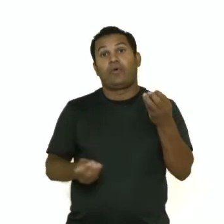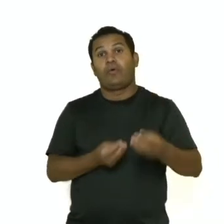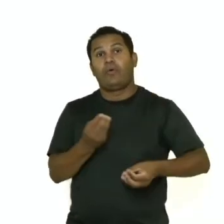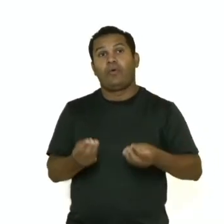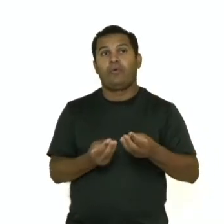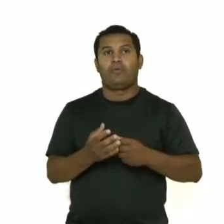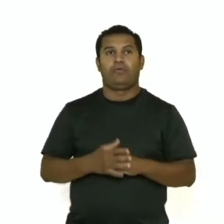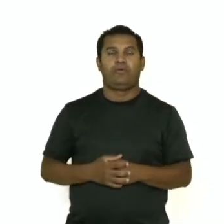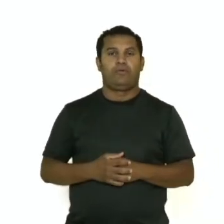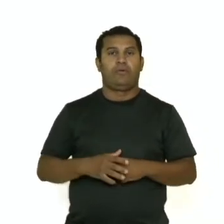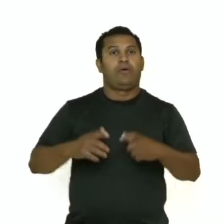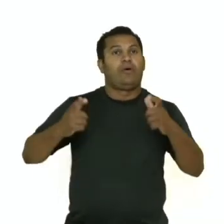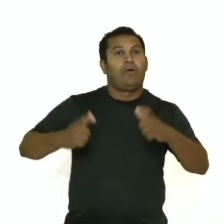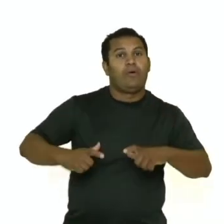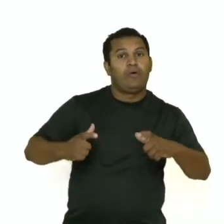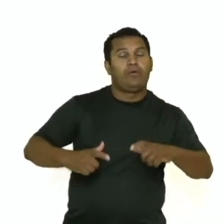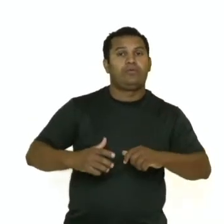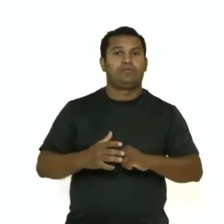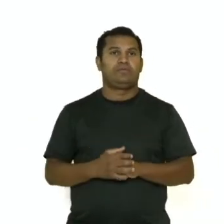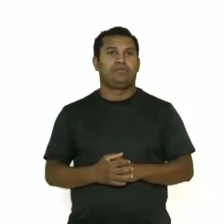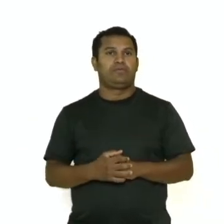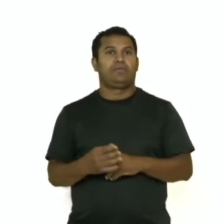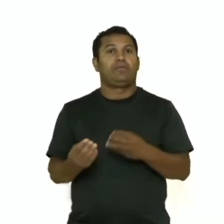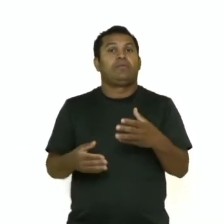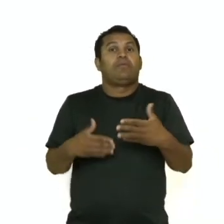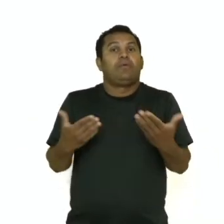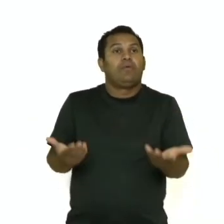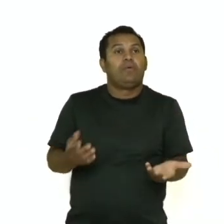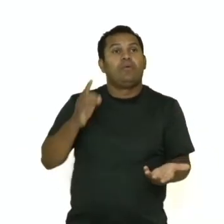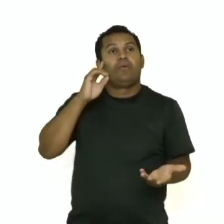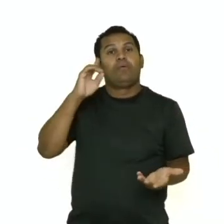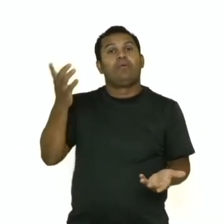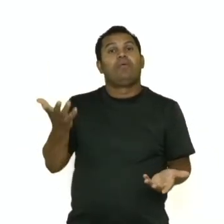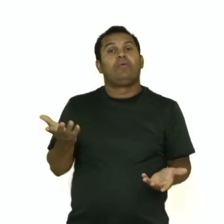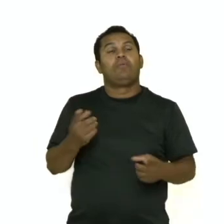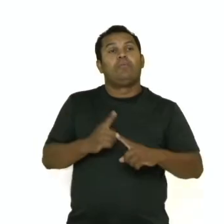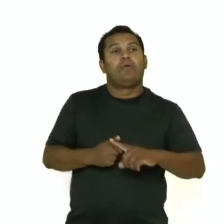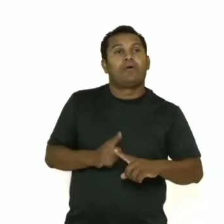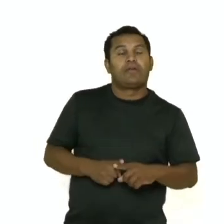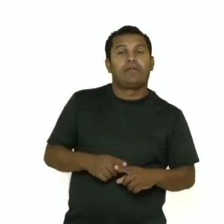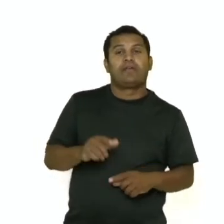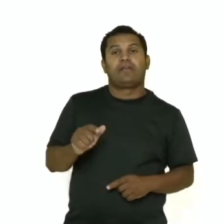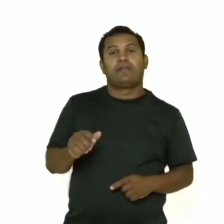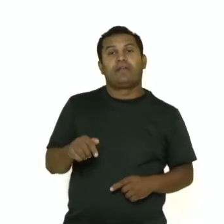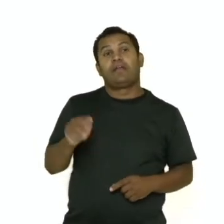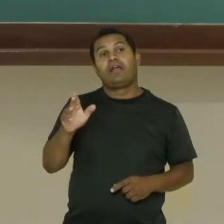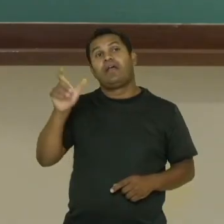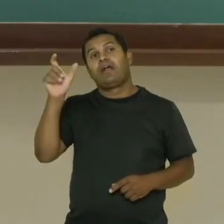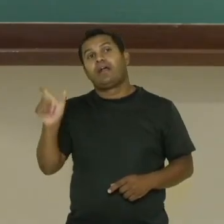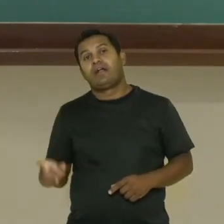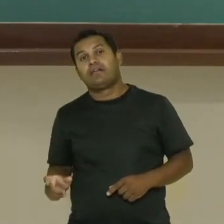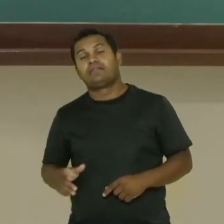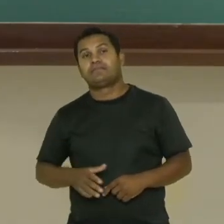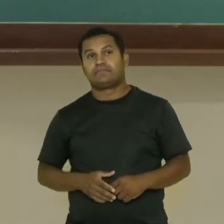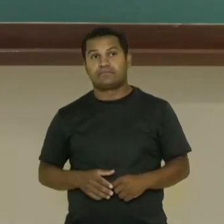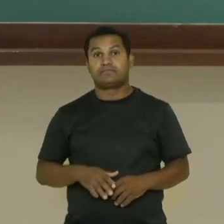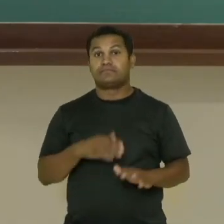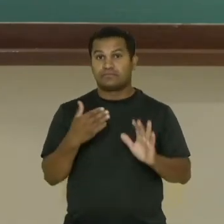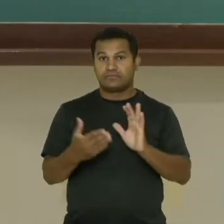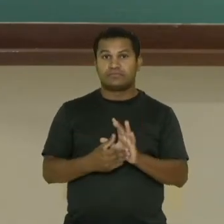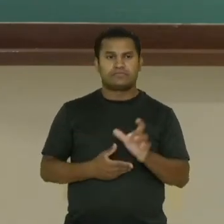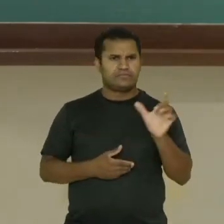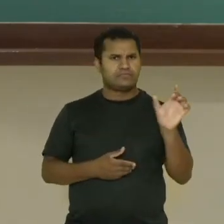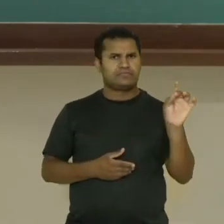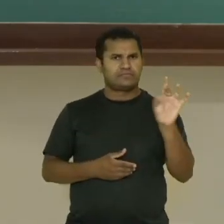geralmente o que vai acontecer? A manchete, a linha fina e o primeiro parágrafo, trazem essas respostas do